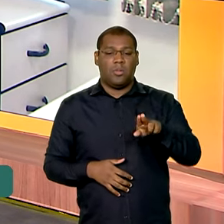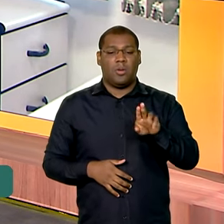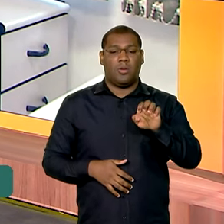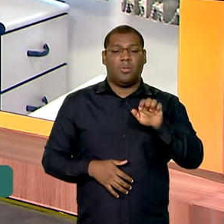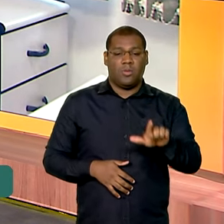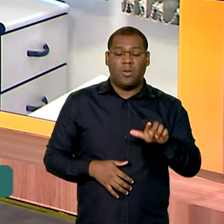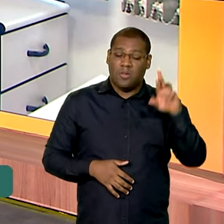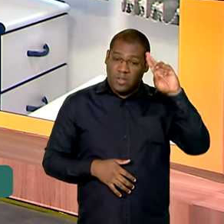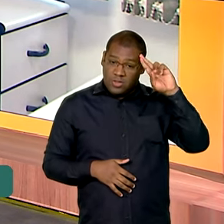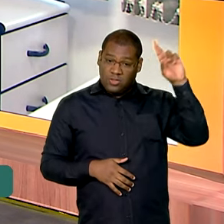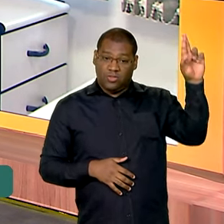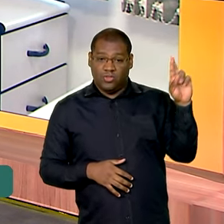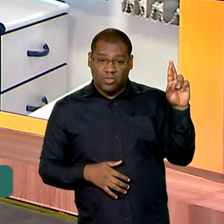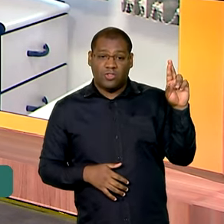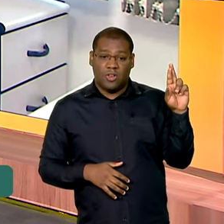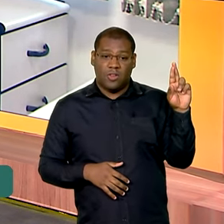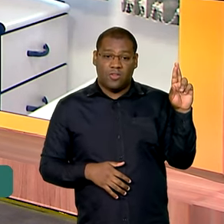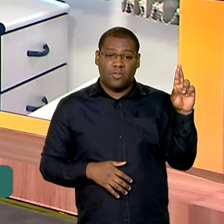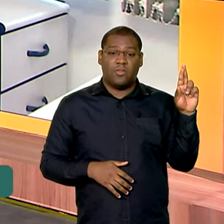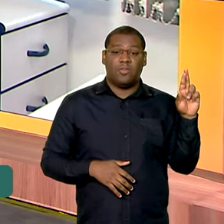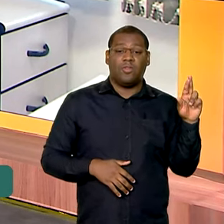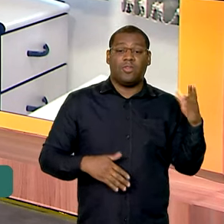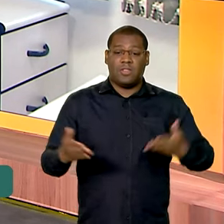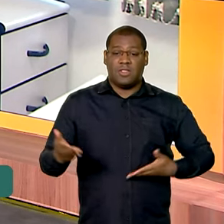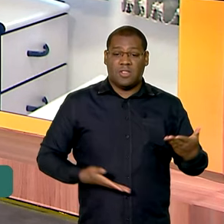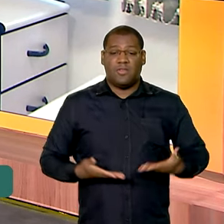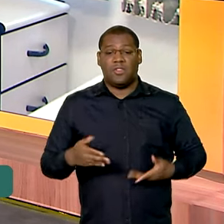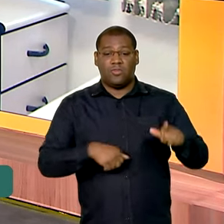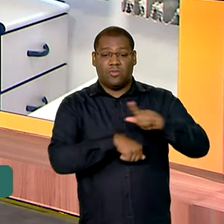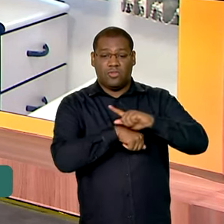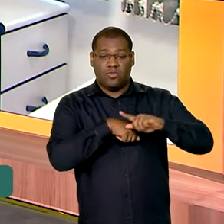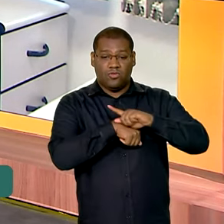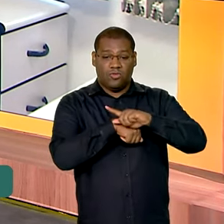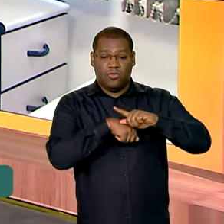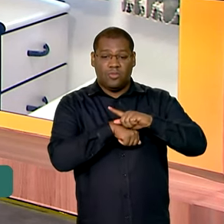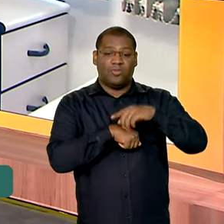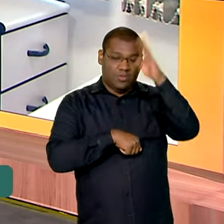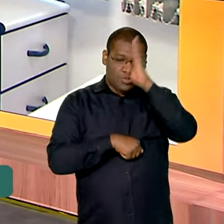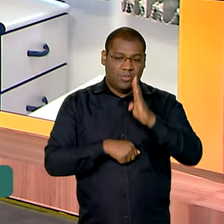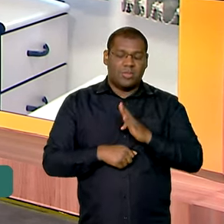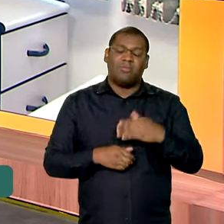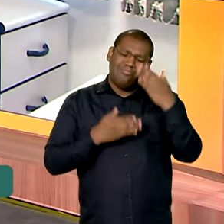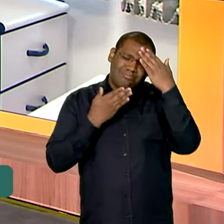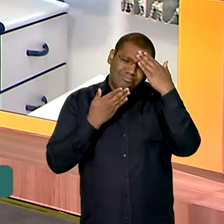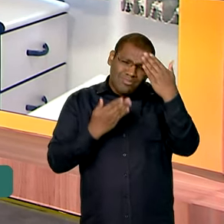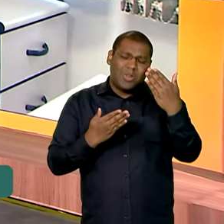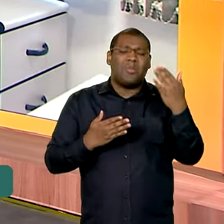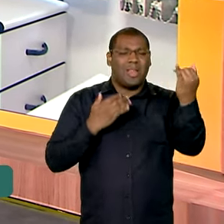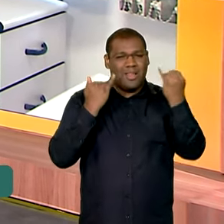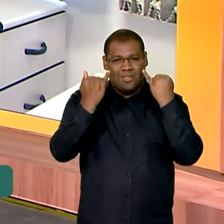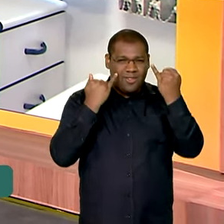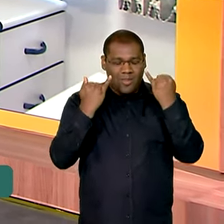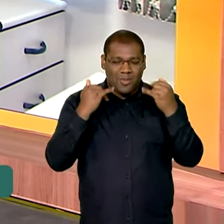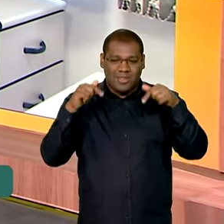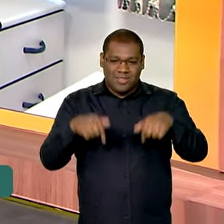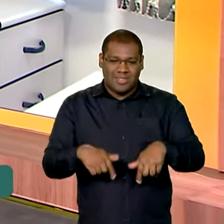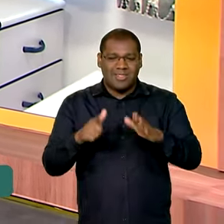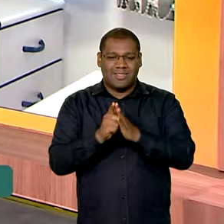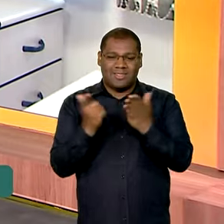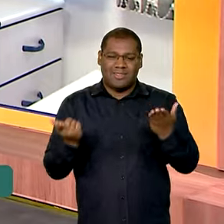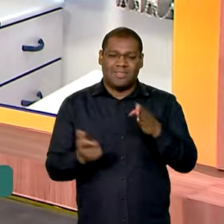Divisão de Hidrologia Aplicada do Serviço Geológico do Brasil. Muito obrigada pelos esclarecimentos aqui no Brasil em Dia.